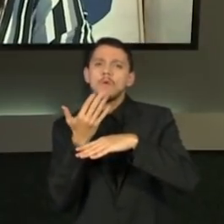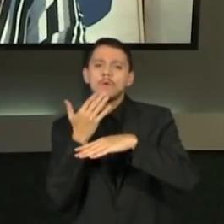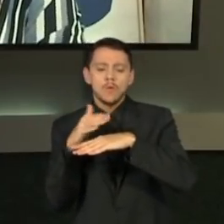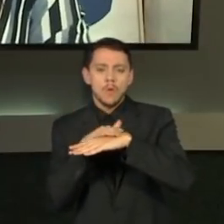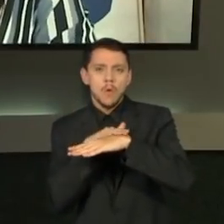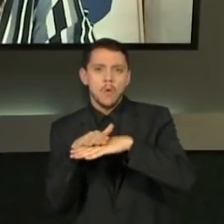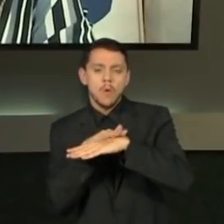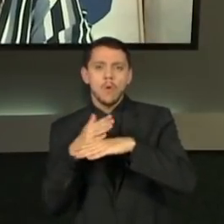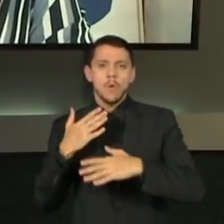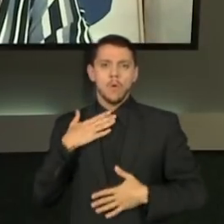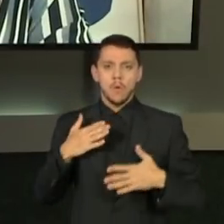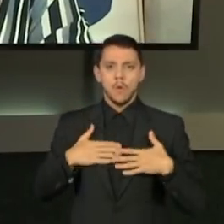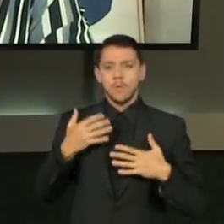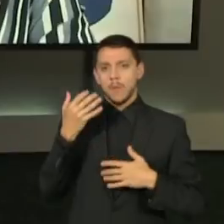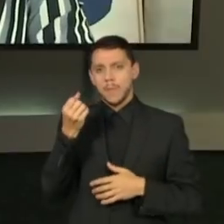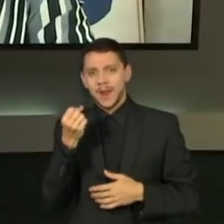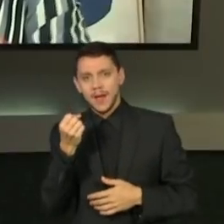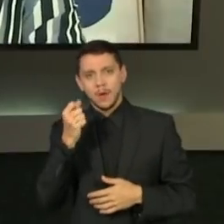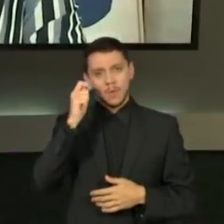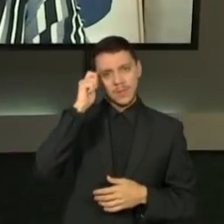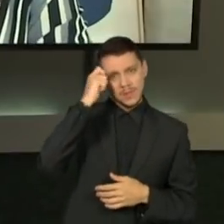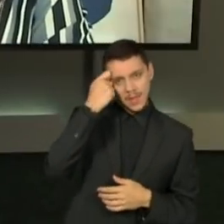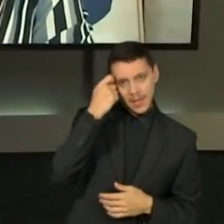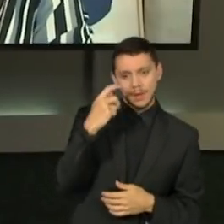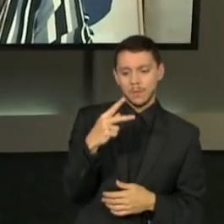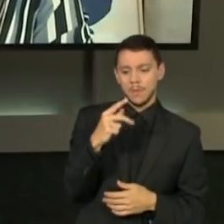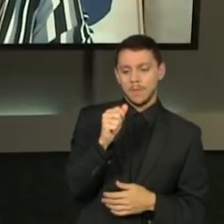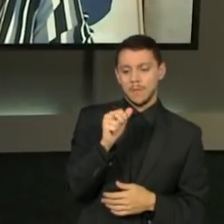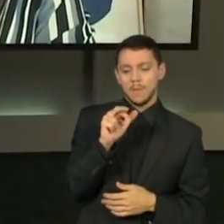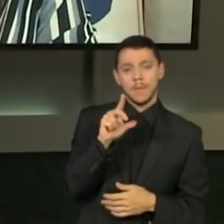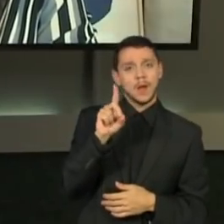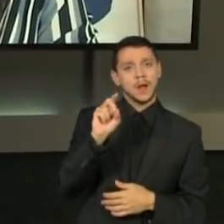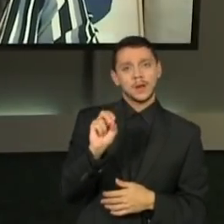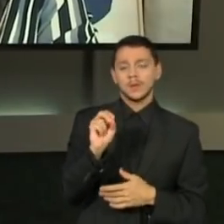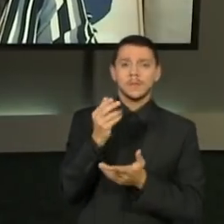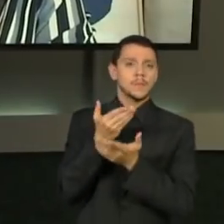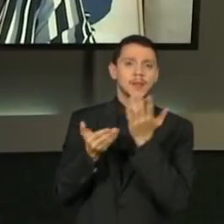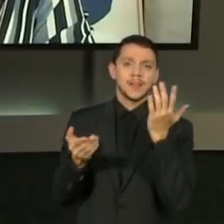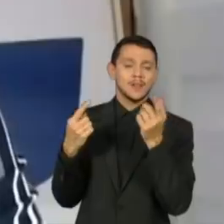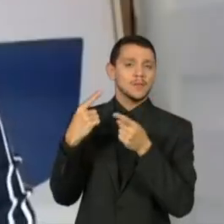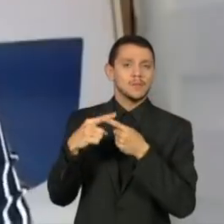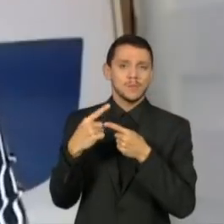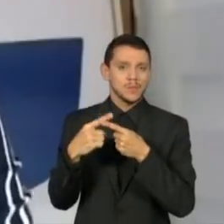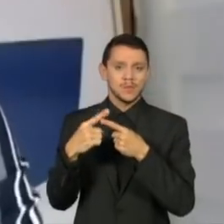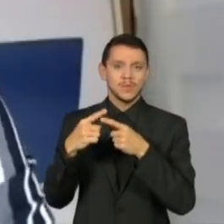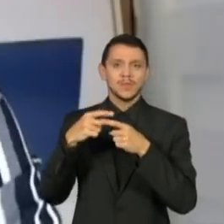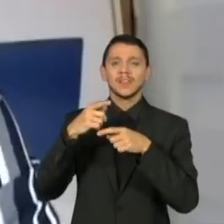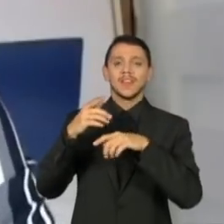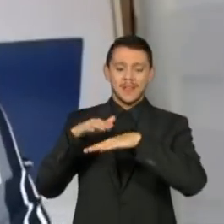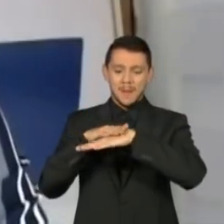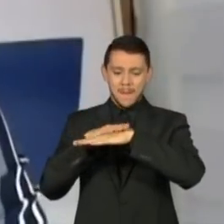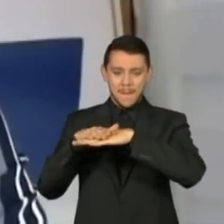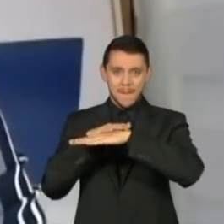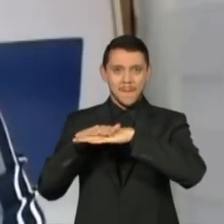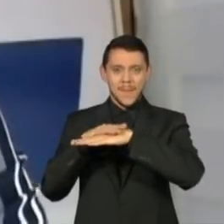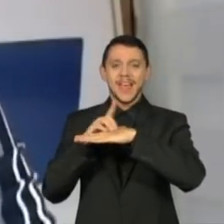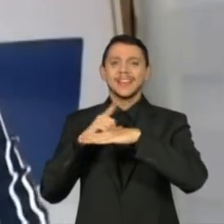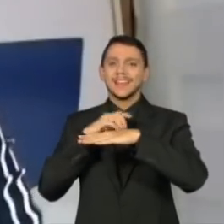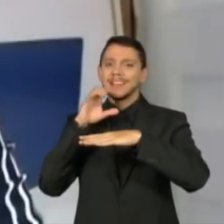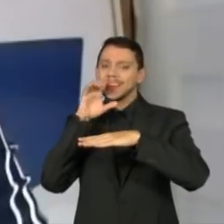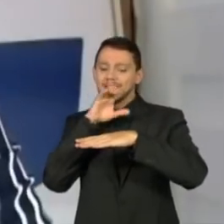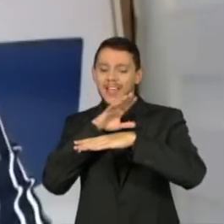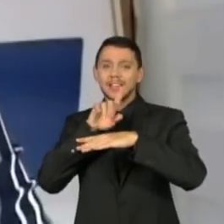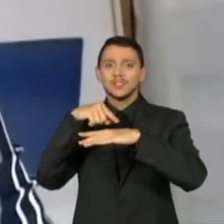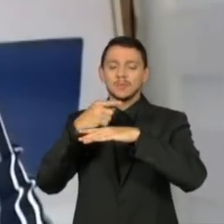brancos, negros e pardos. Exatamente por conta desse arrastamento, a pele sofreu um abrasão